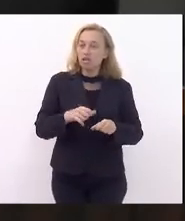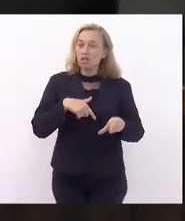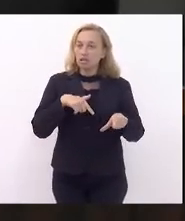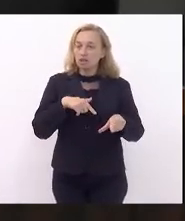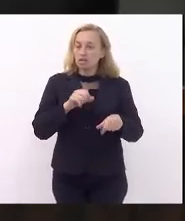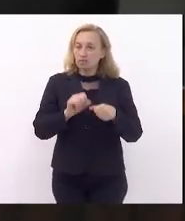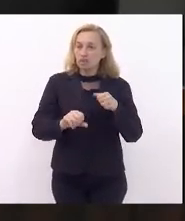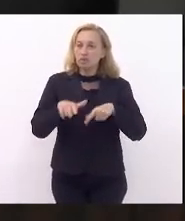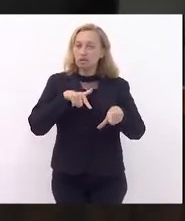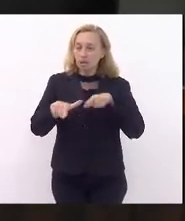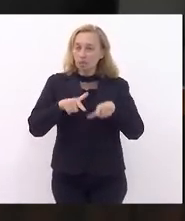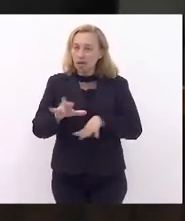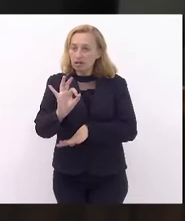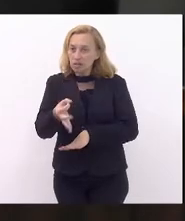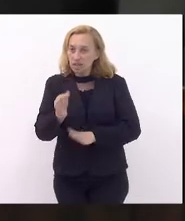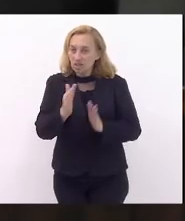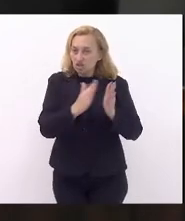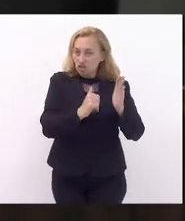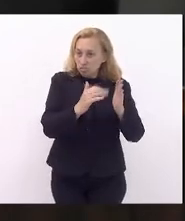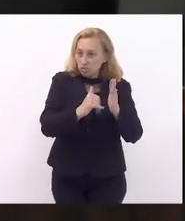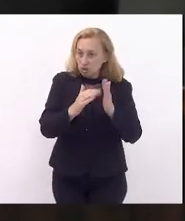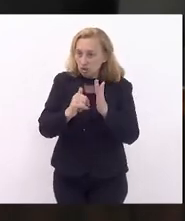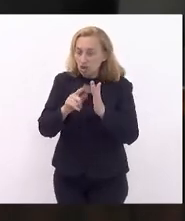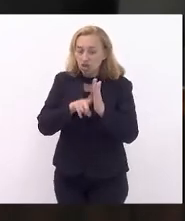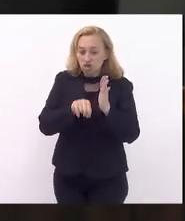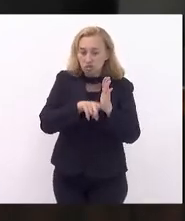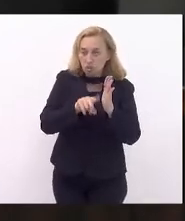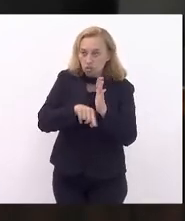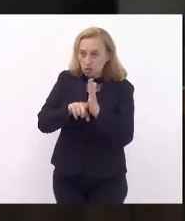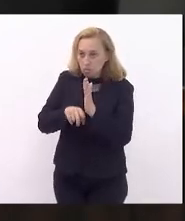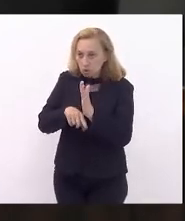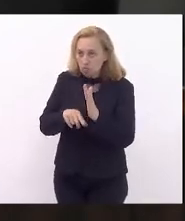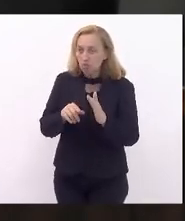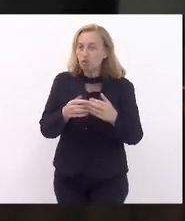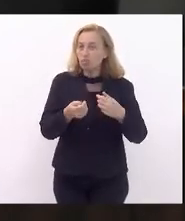cortou custo, cortou folha até 2020,